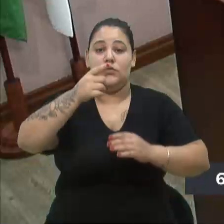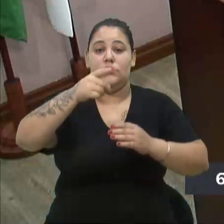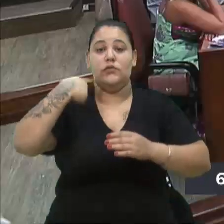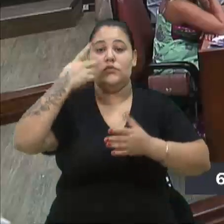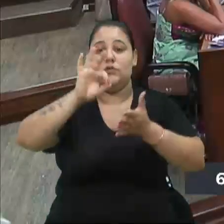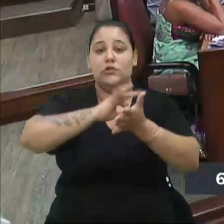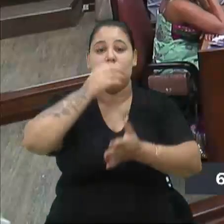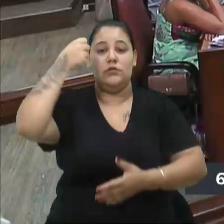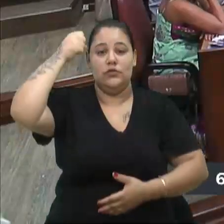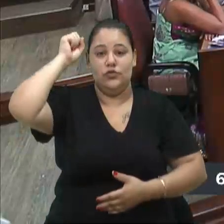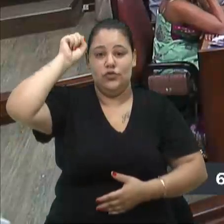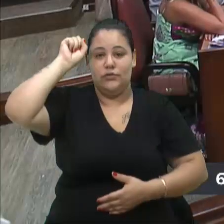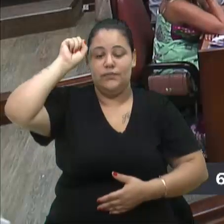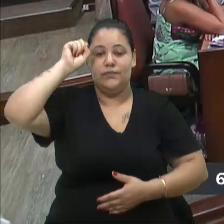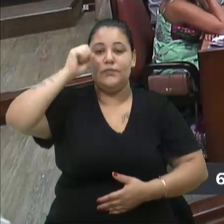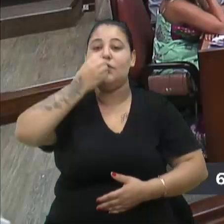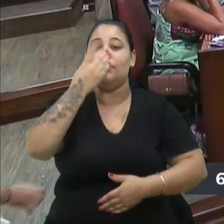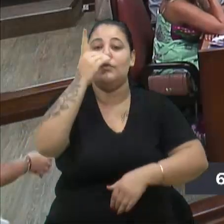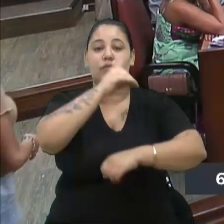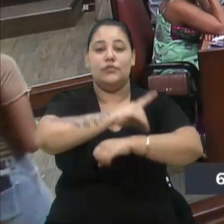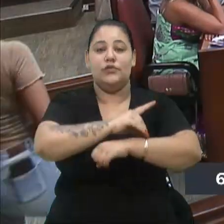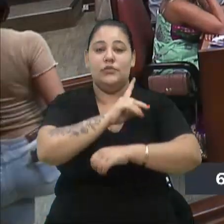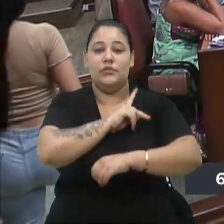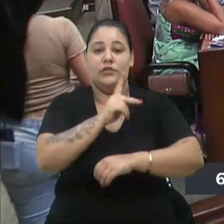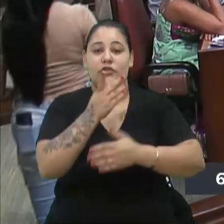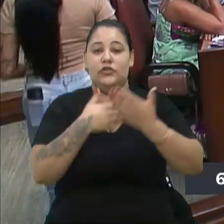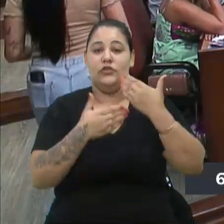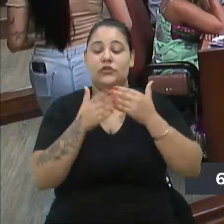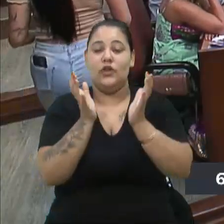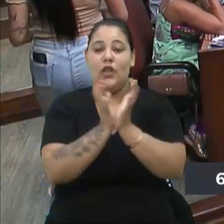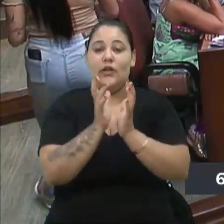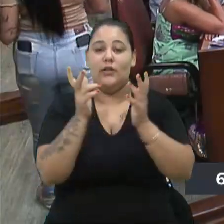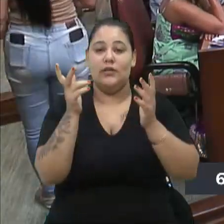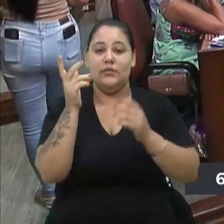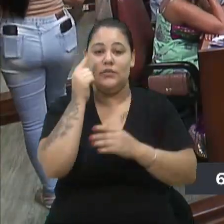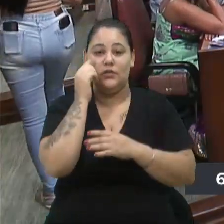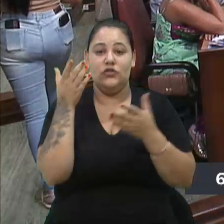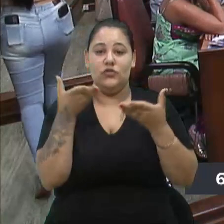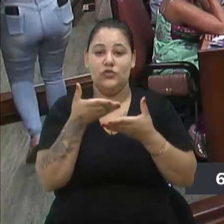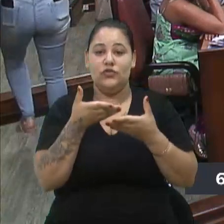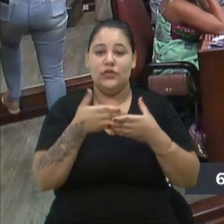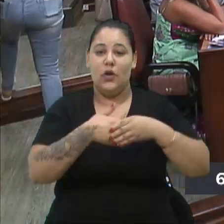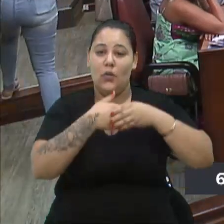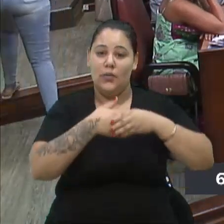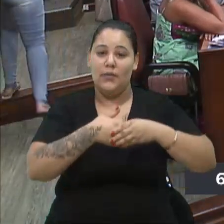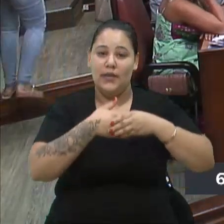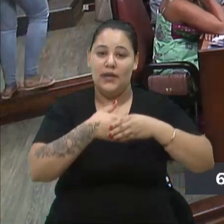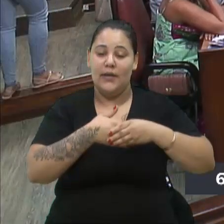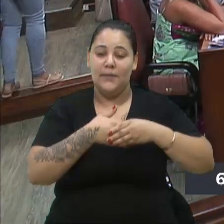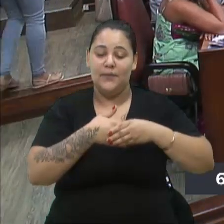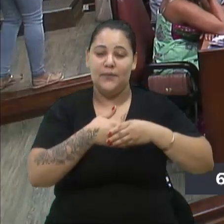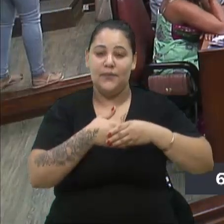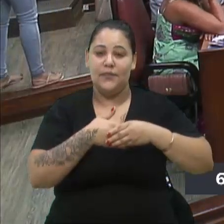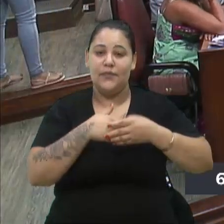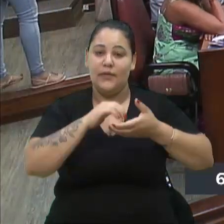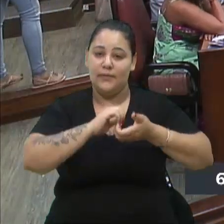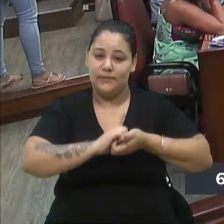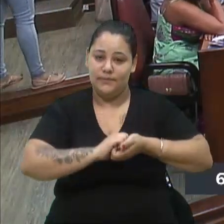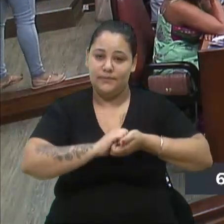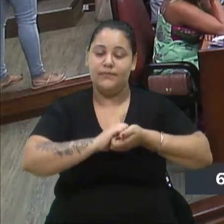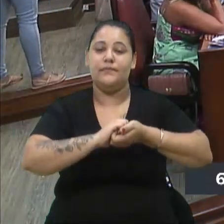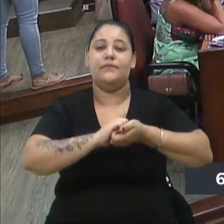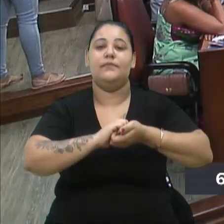Bom dia, presidente, bom dia a demais colegas. Quero cumprimentar de modo especial os nossos queridos conselheiros